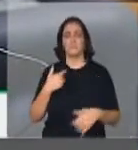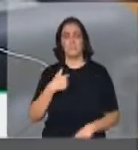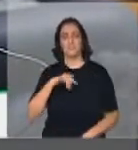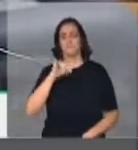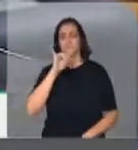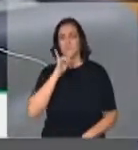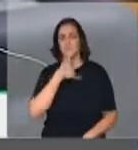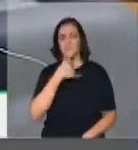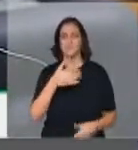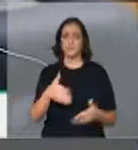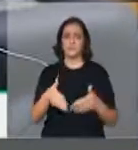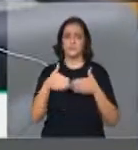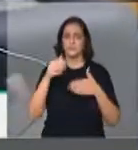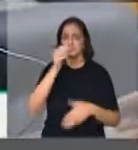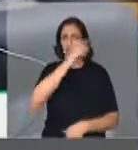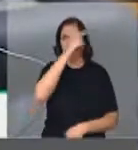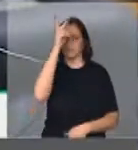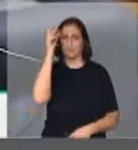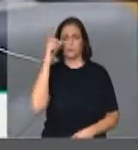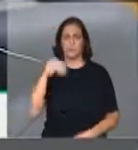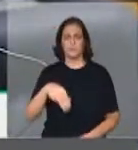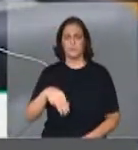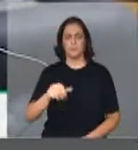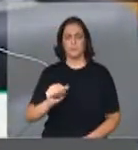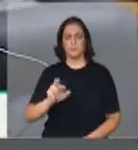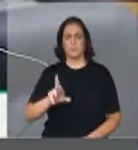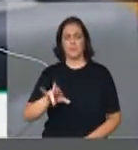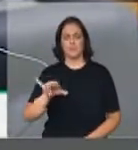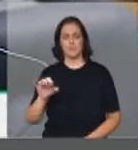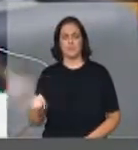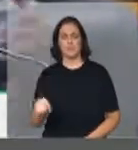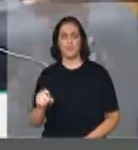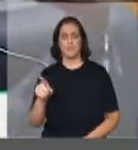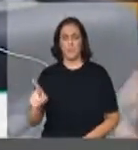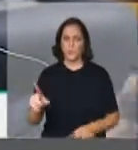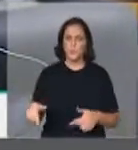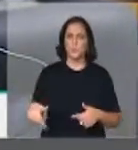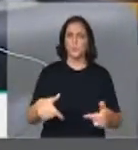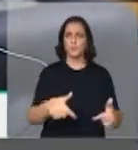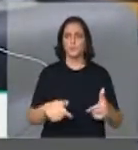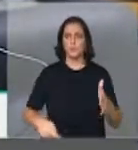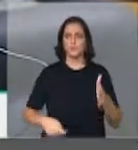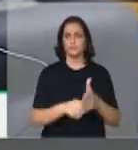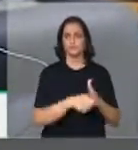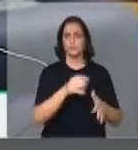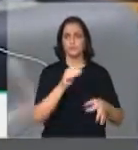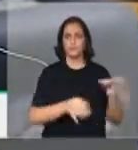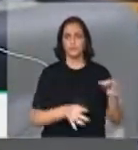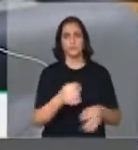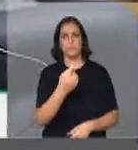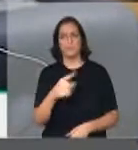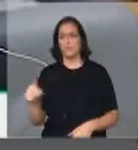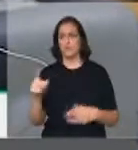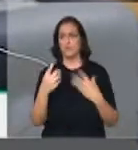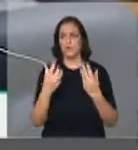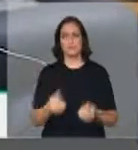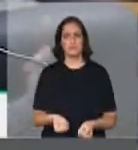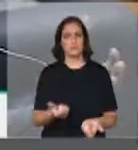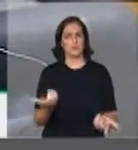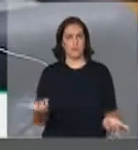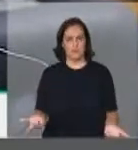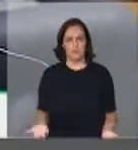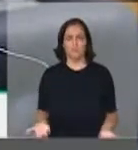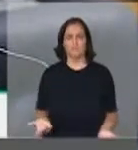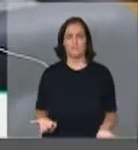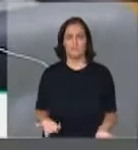pedir ao prefeito Mário que interponha ações de natureza judicial para contestar o ato do Ministério Público,